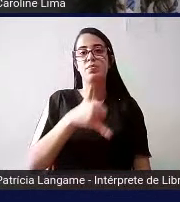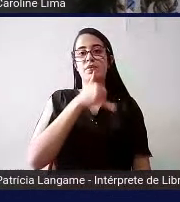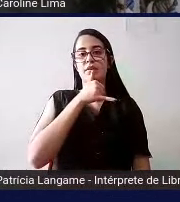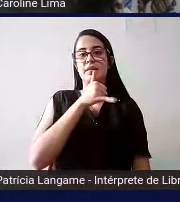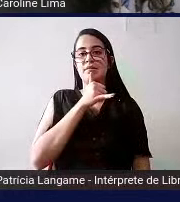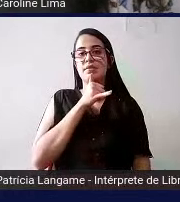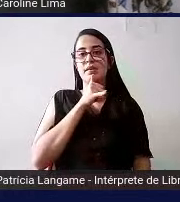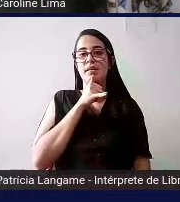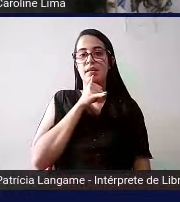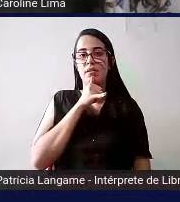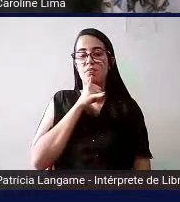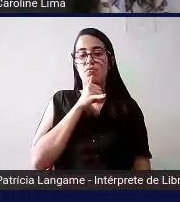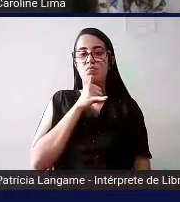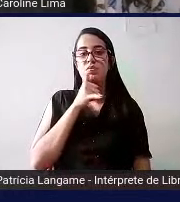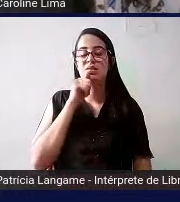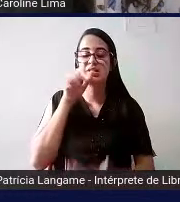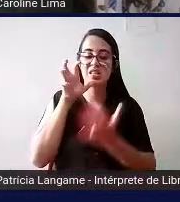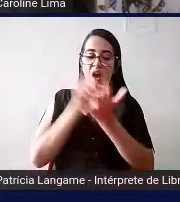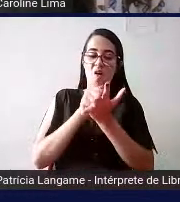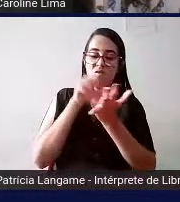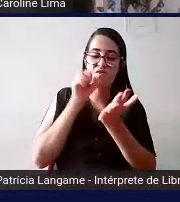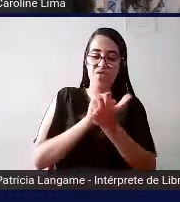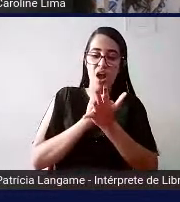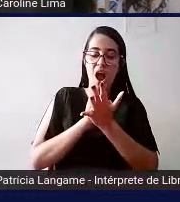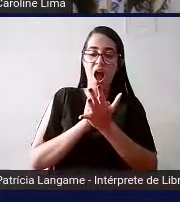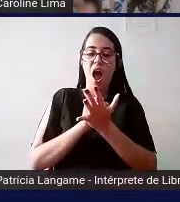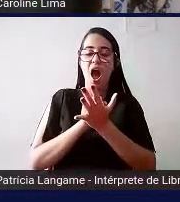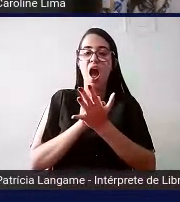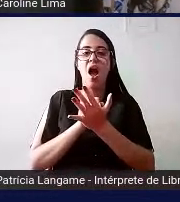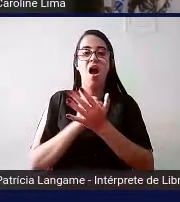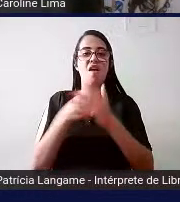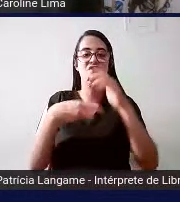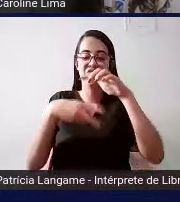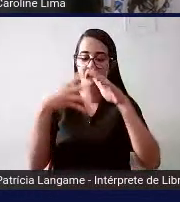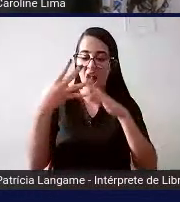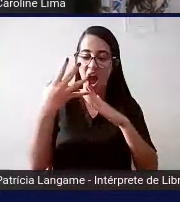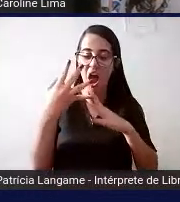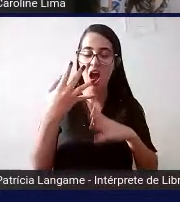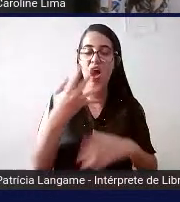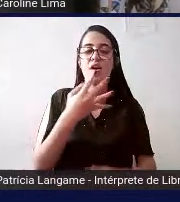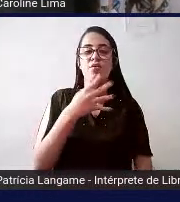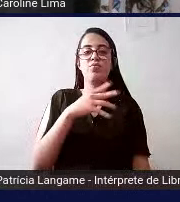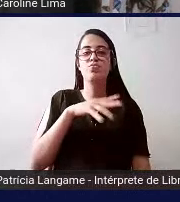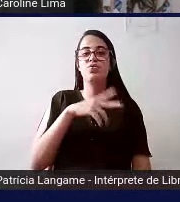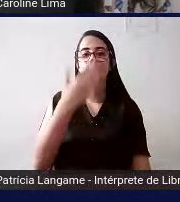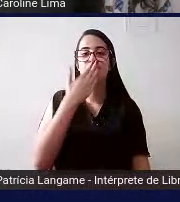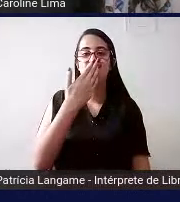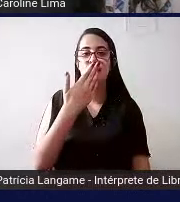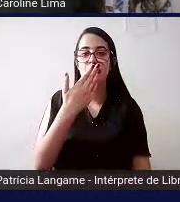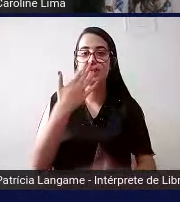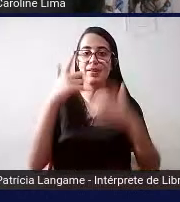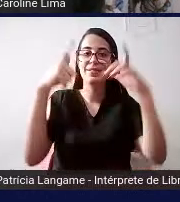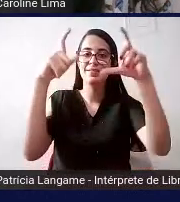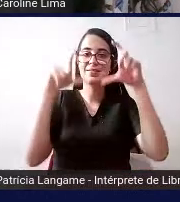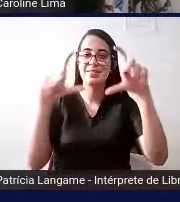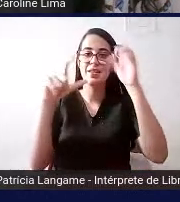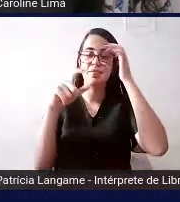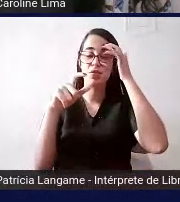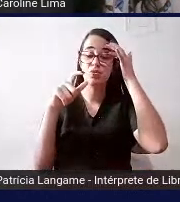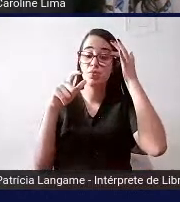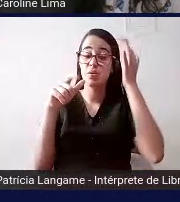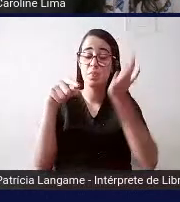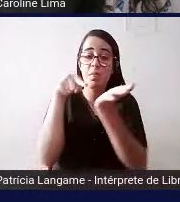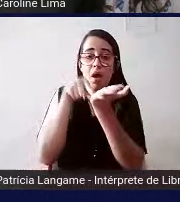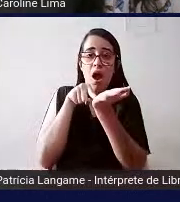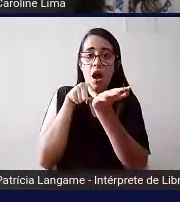funcionalidade salvar negrito itálico arquivo sabe aqueles ícones que ficam lá em cima quando a gente para o mouse às vezes